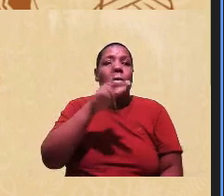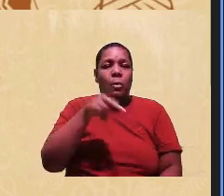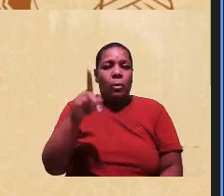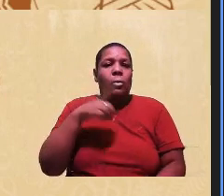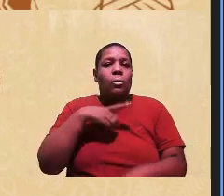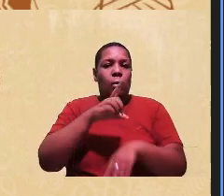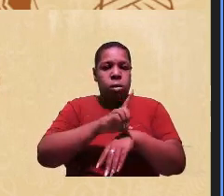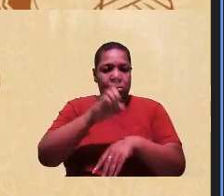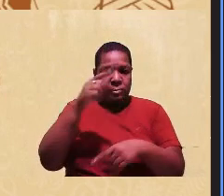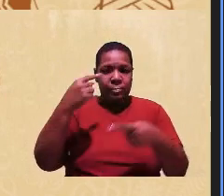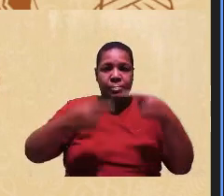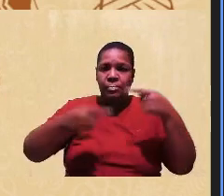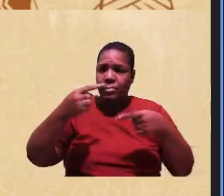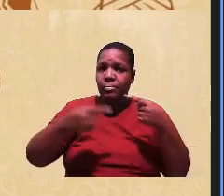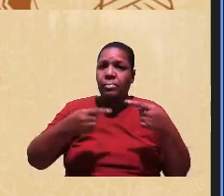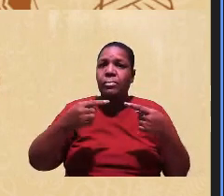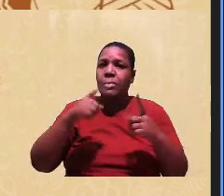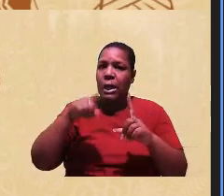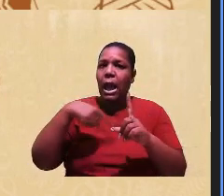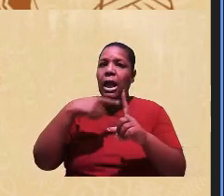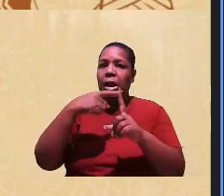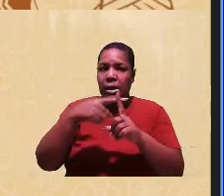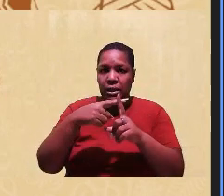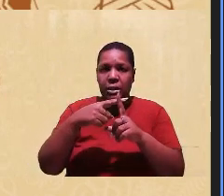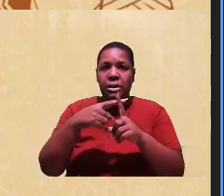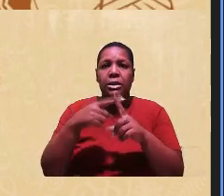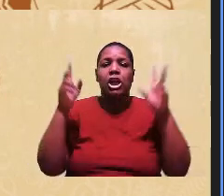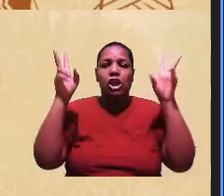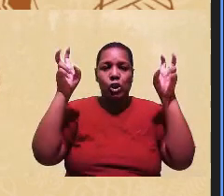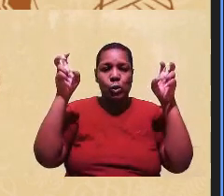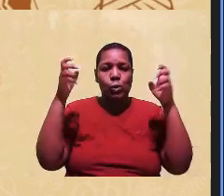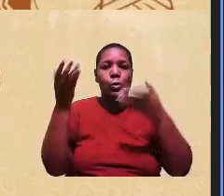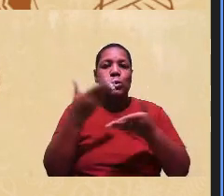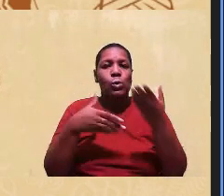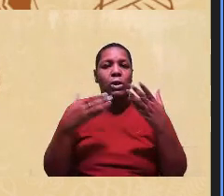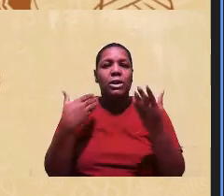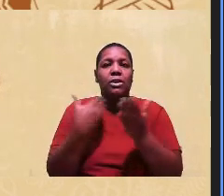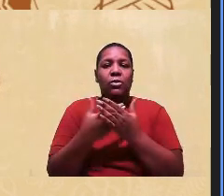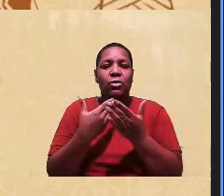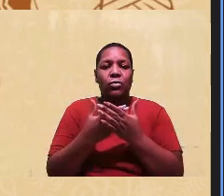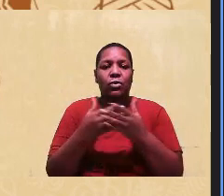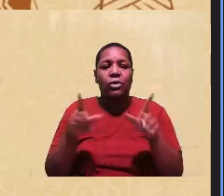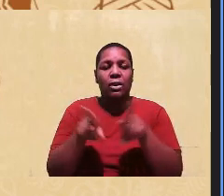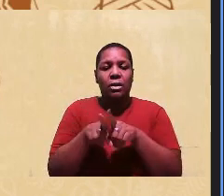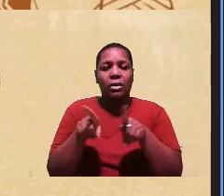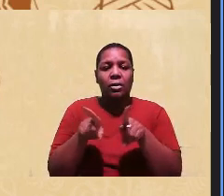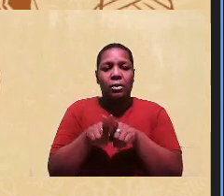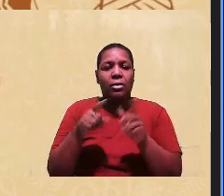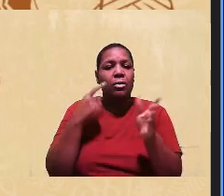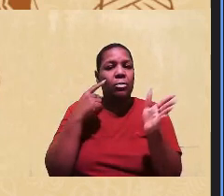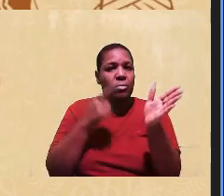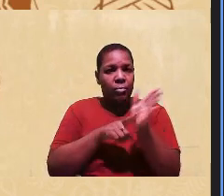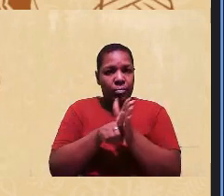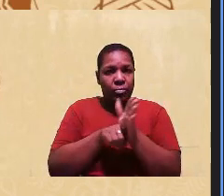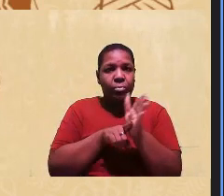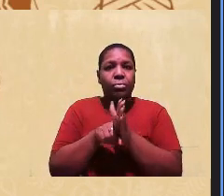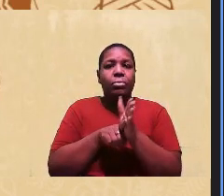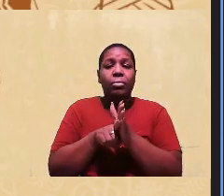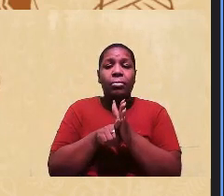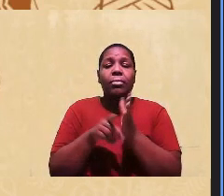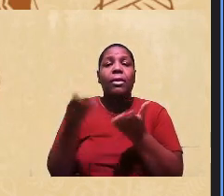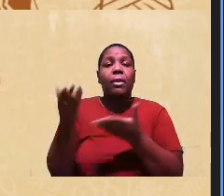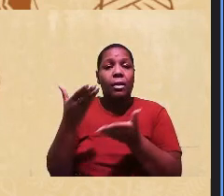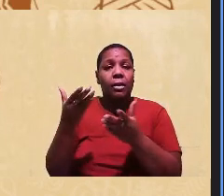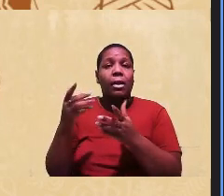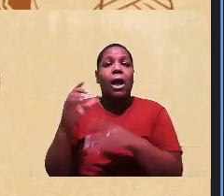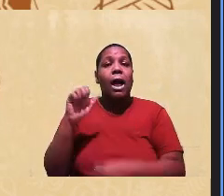políticas afirmativas e assuntos estudantes do IFBA, pesquisadora sobre relações, ações afirmativas,